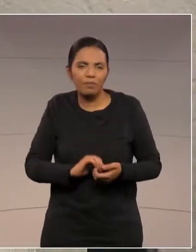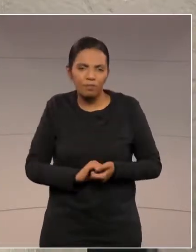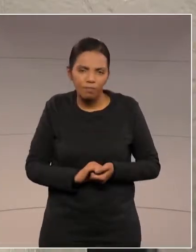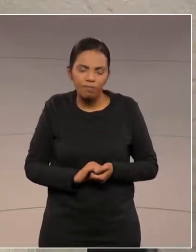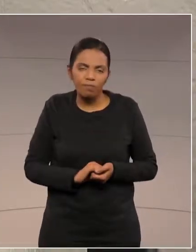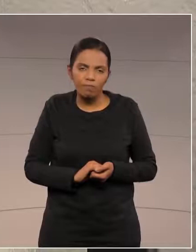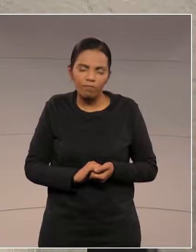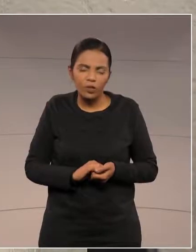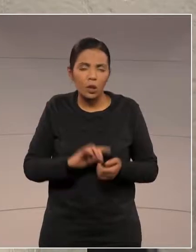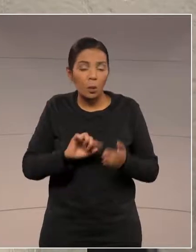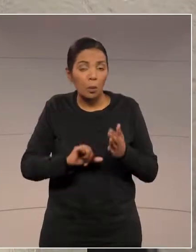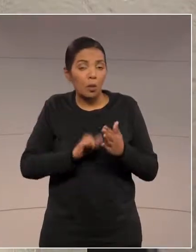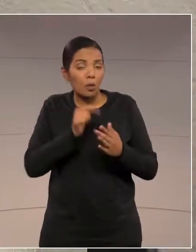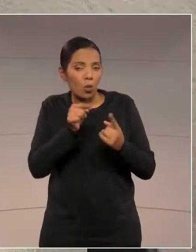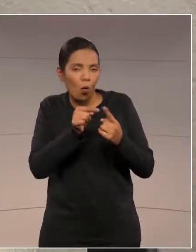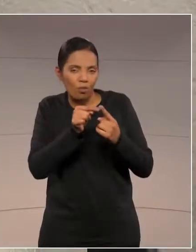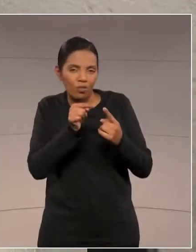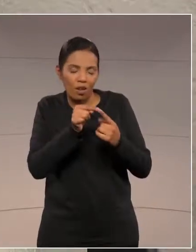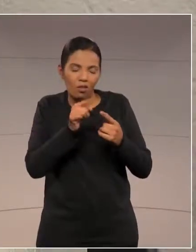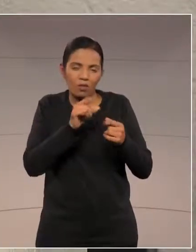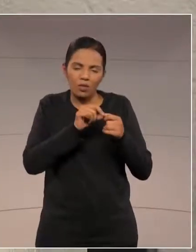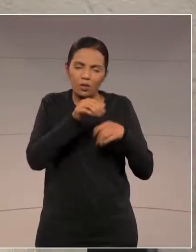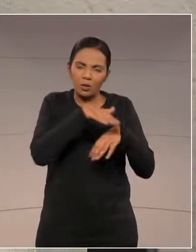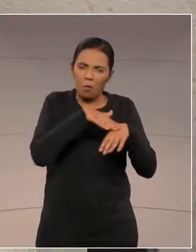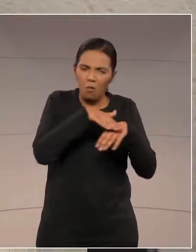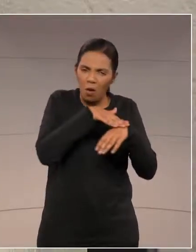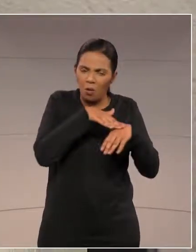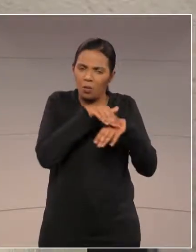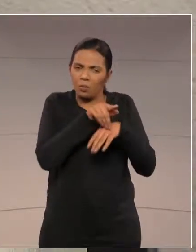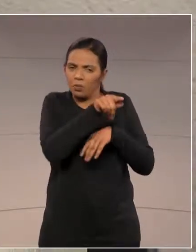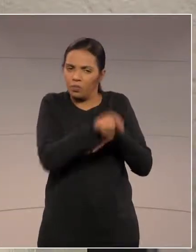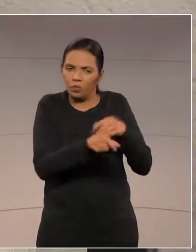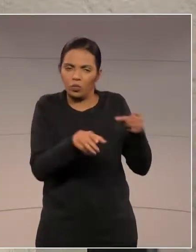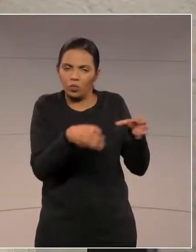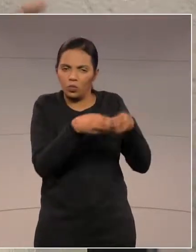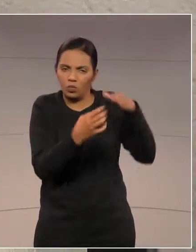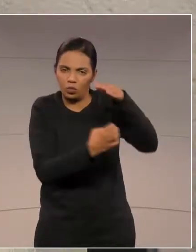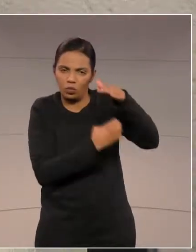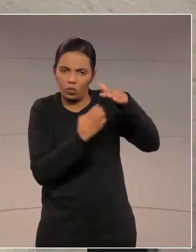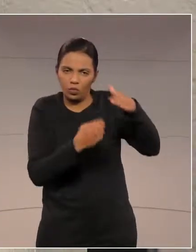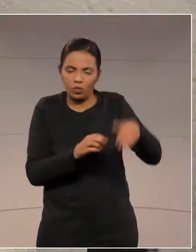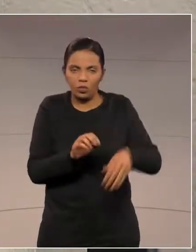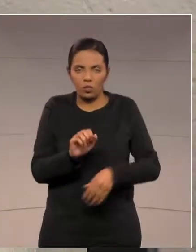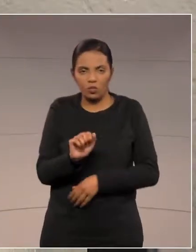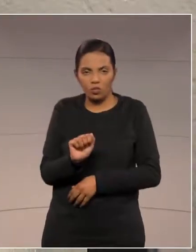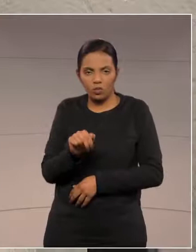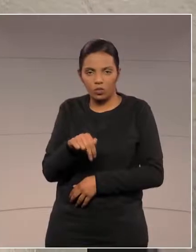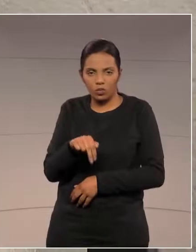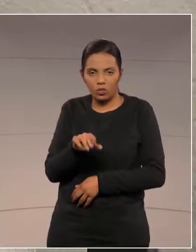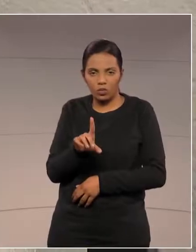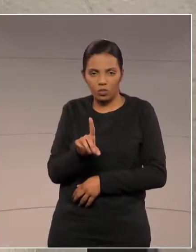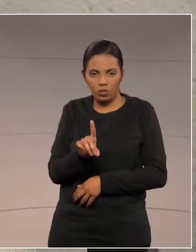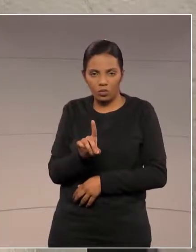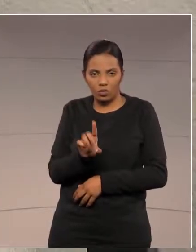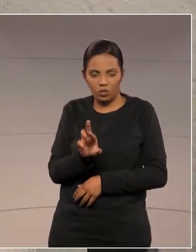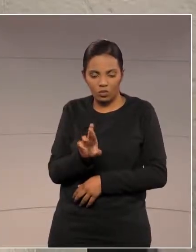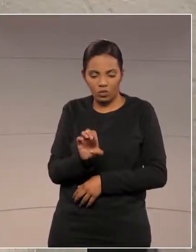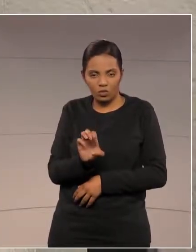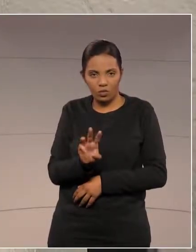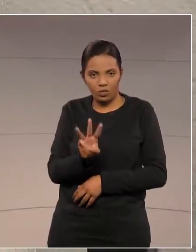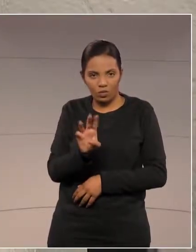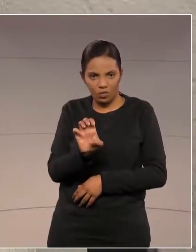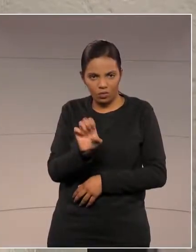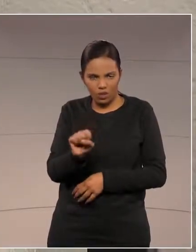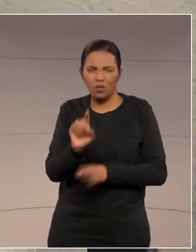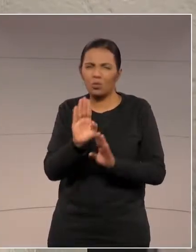No primeiro contato, segundo informações, essa firma, essa empresa F. Andres, que explora há